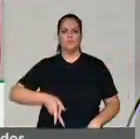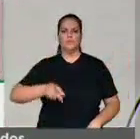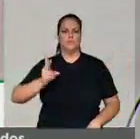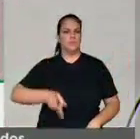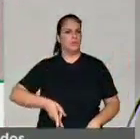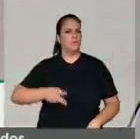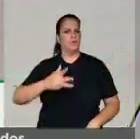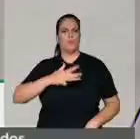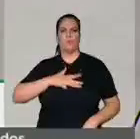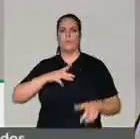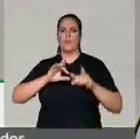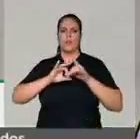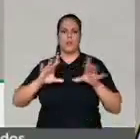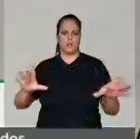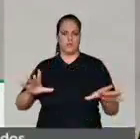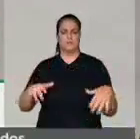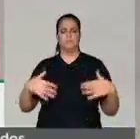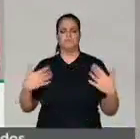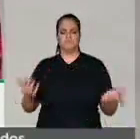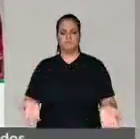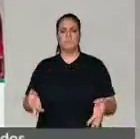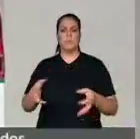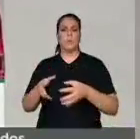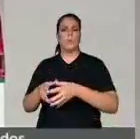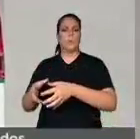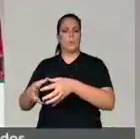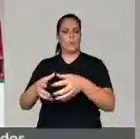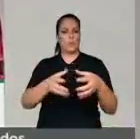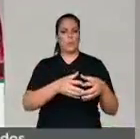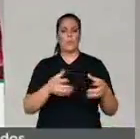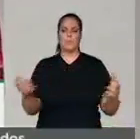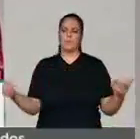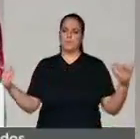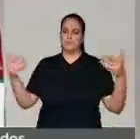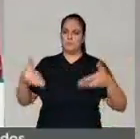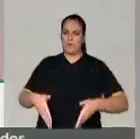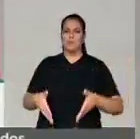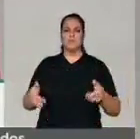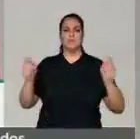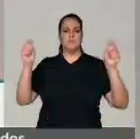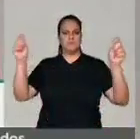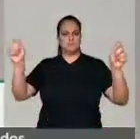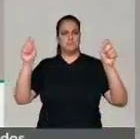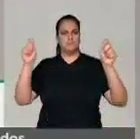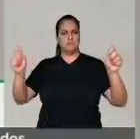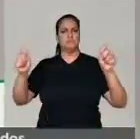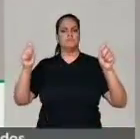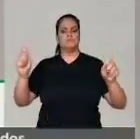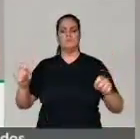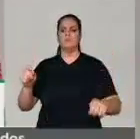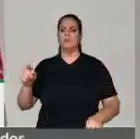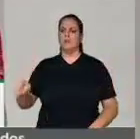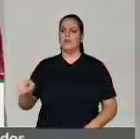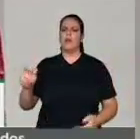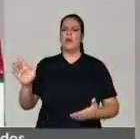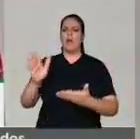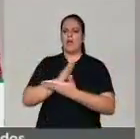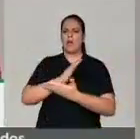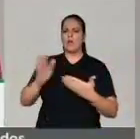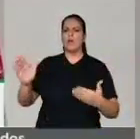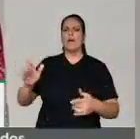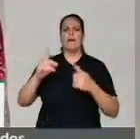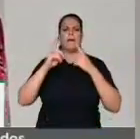as organizações que integram essa vigília, eles vieram nos denunciar de que a